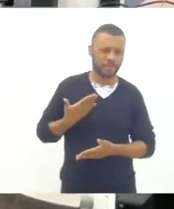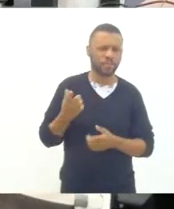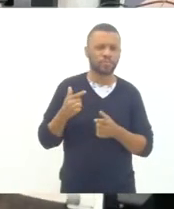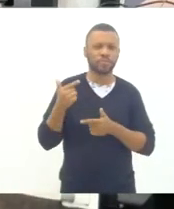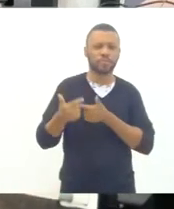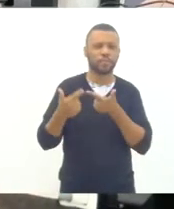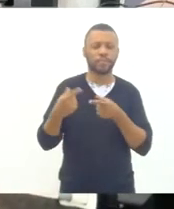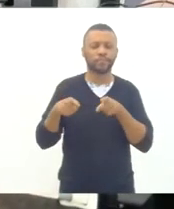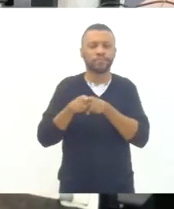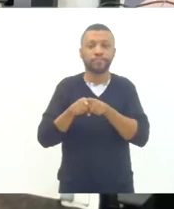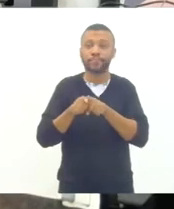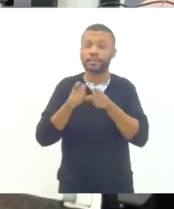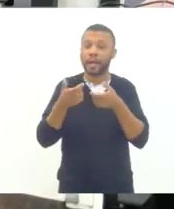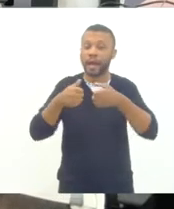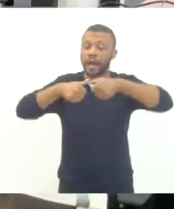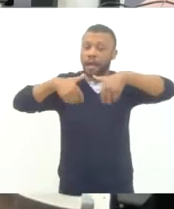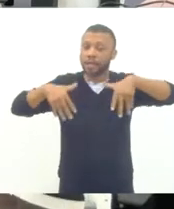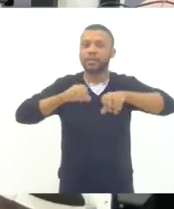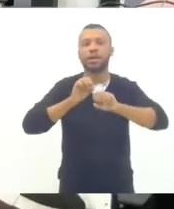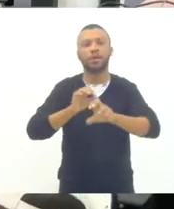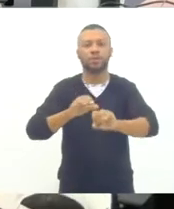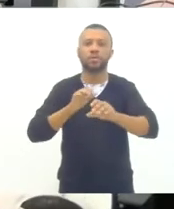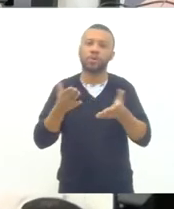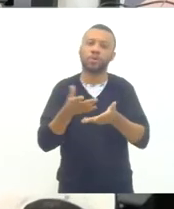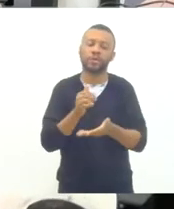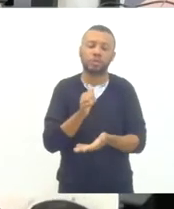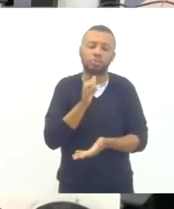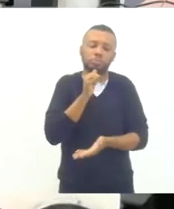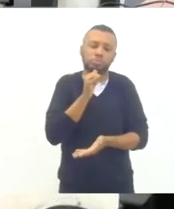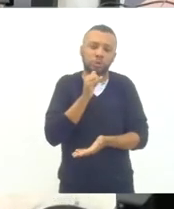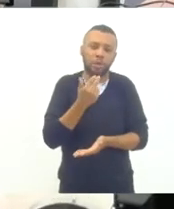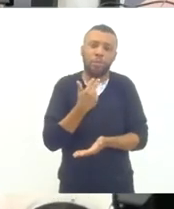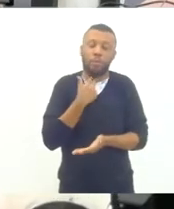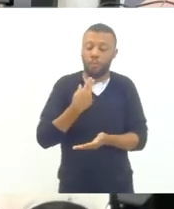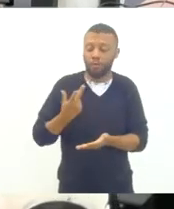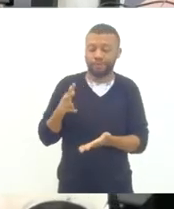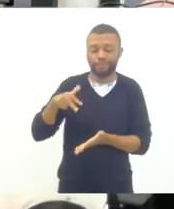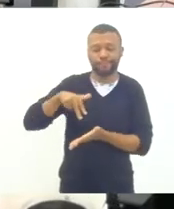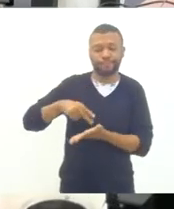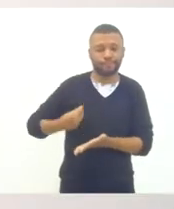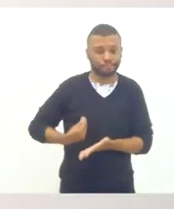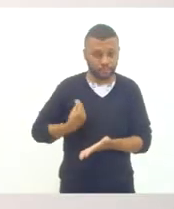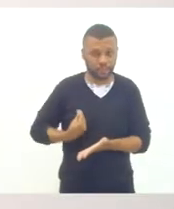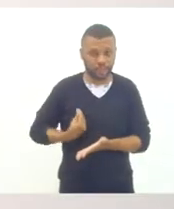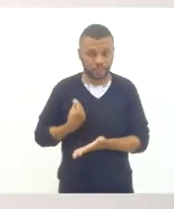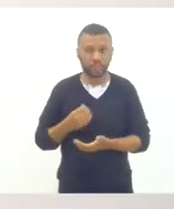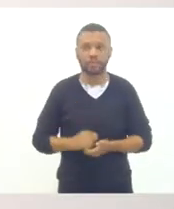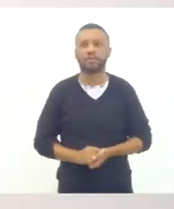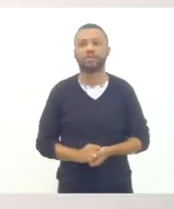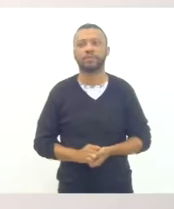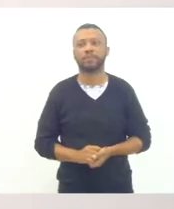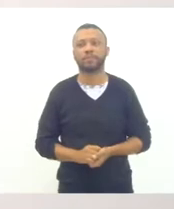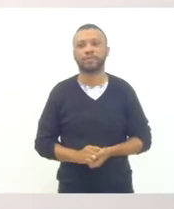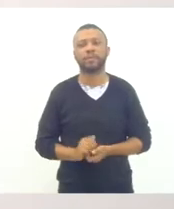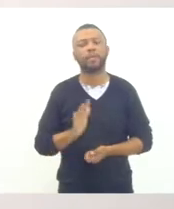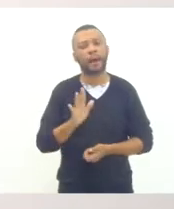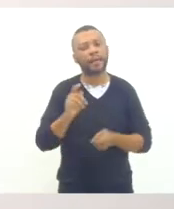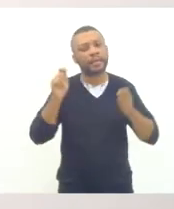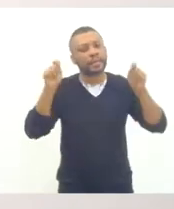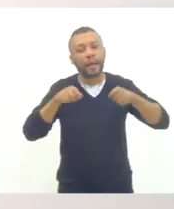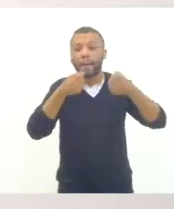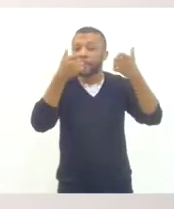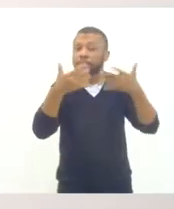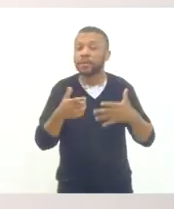-presidente educacional. Hoje, infelizmente, não pôde comparecer. Mas eu posso dizer, a